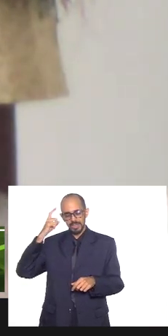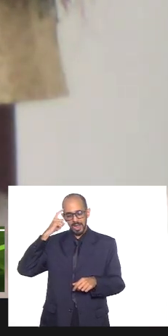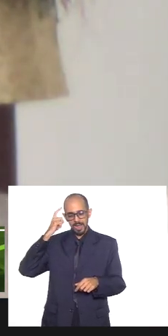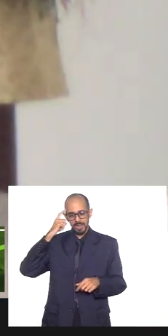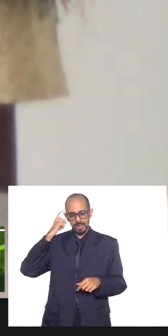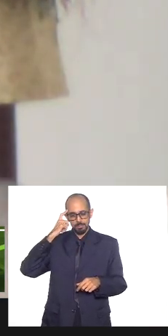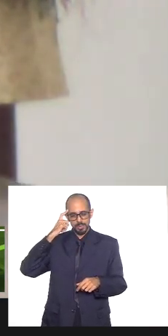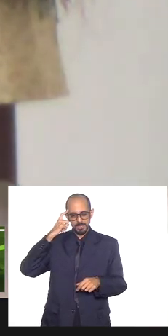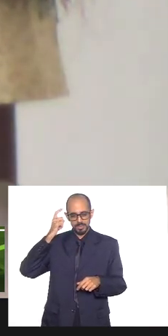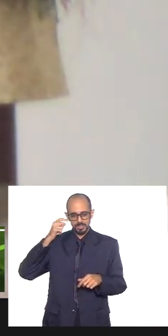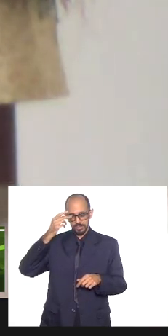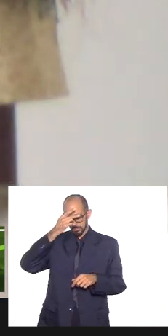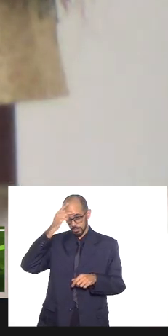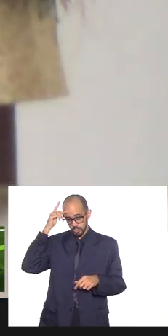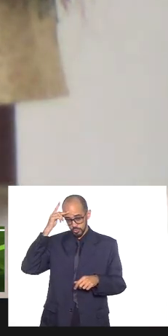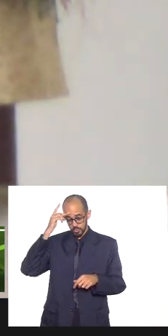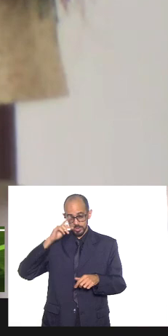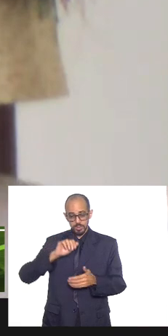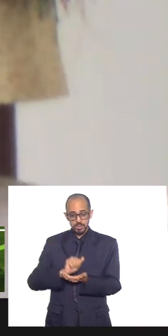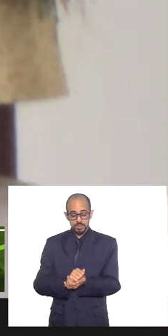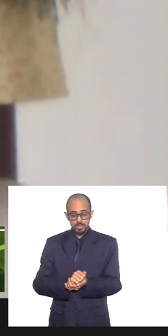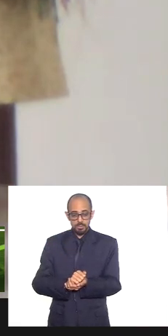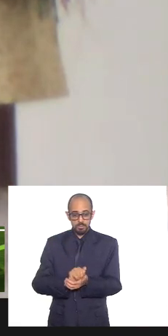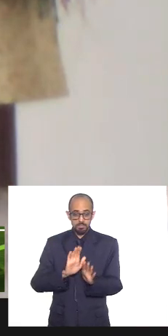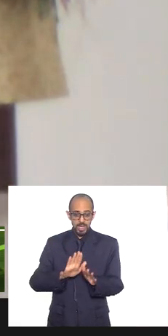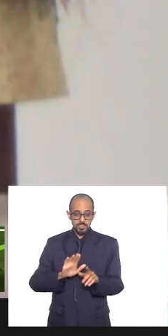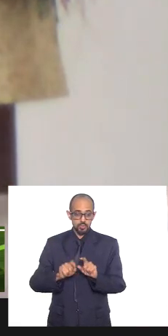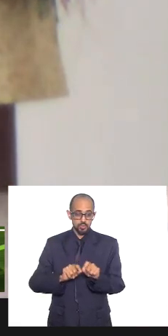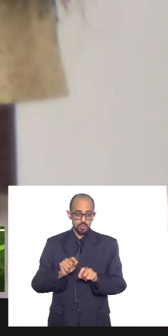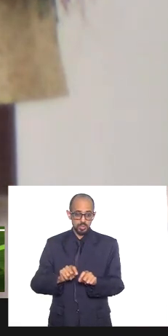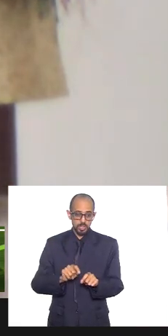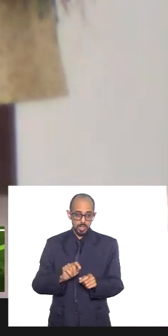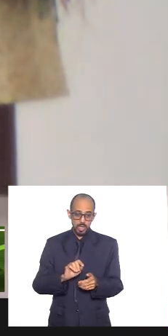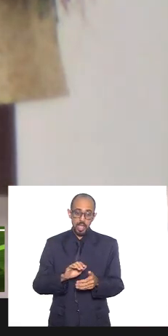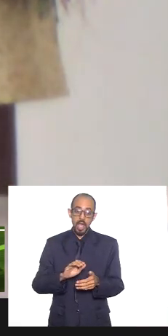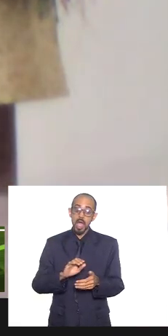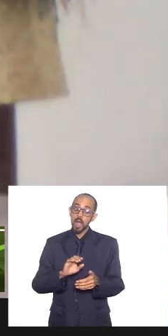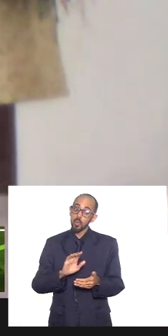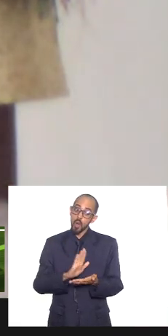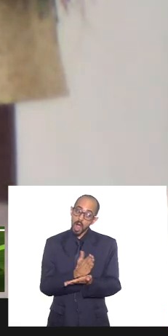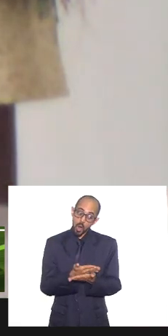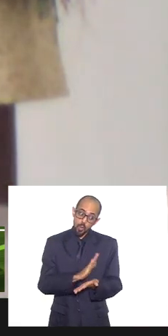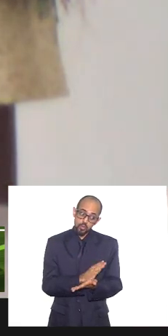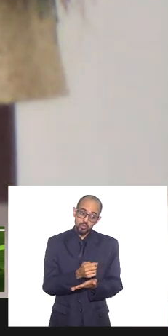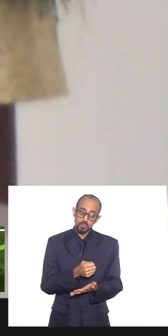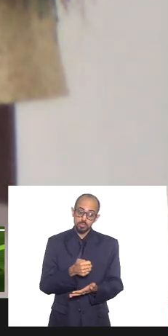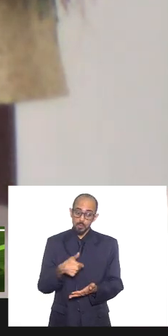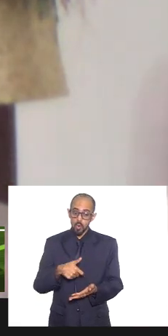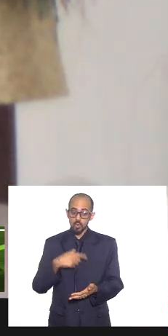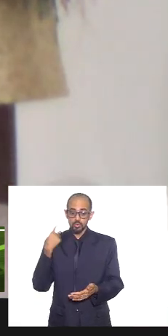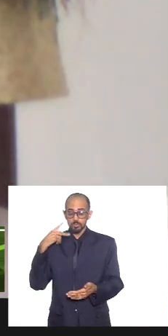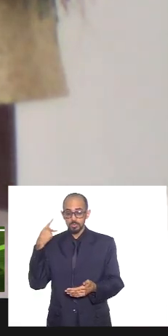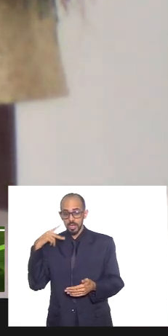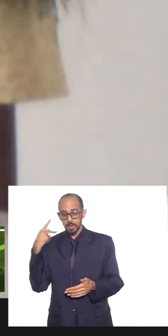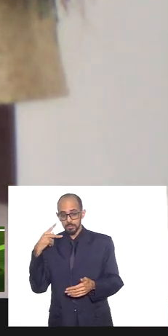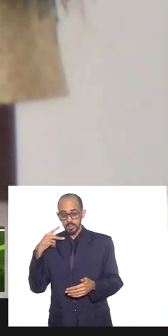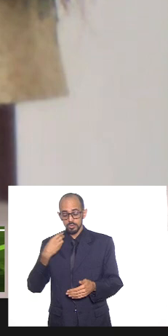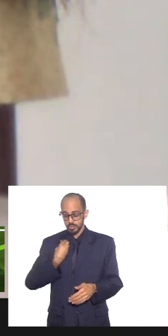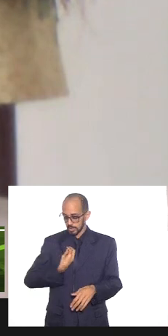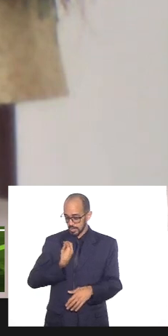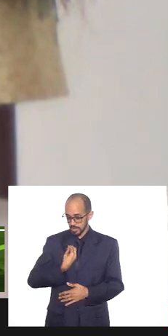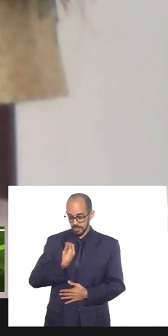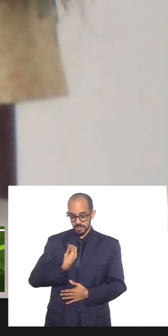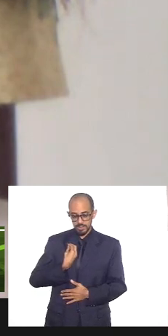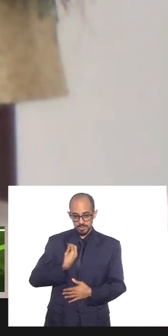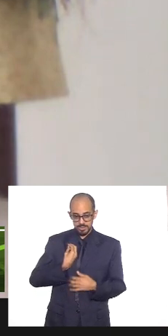com as exceções de todo mundo que está nos parlamentos né nas suas várias dimensões mas ele está ali está ali a